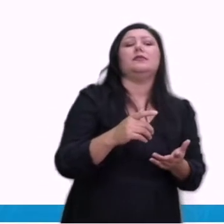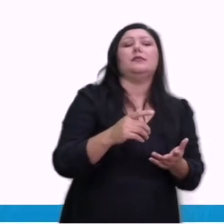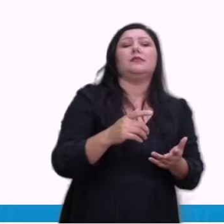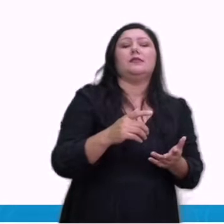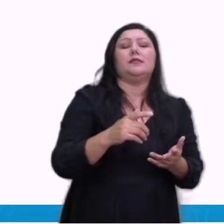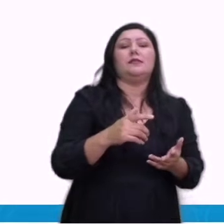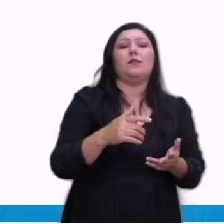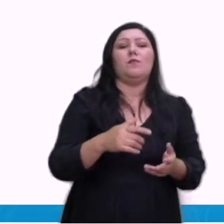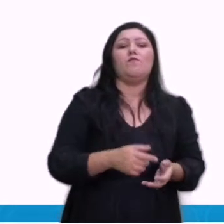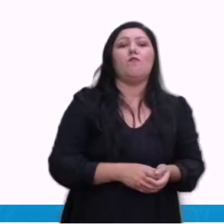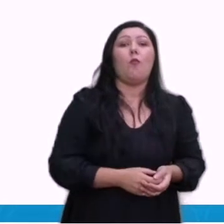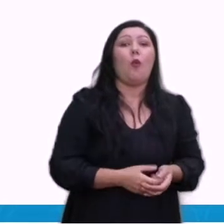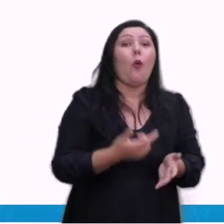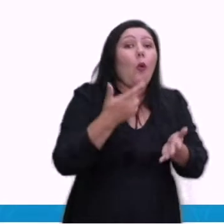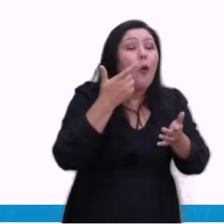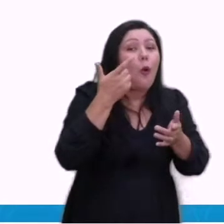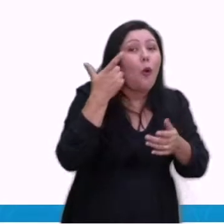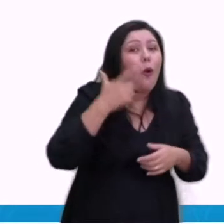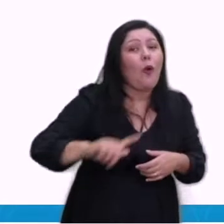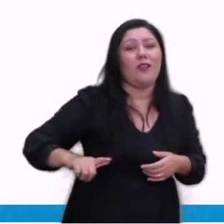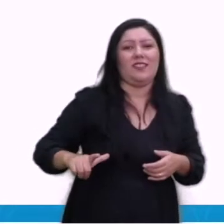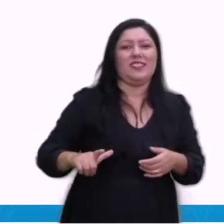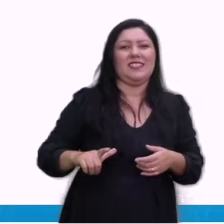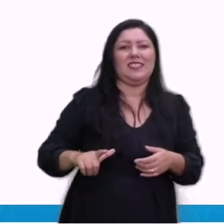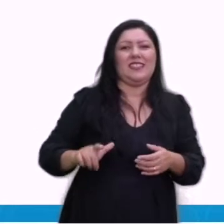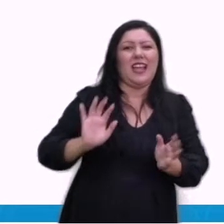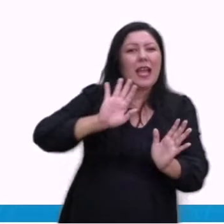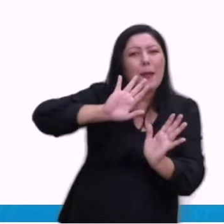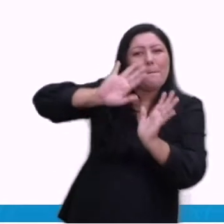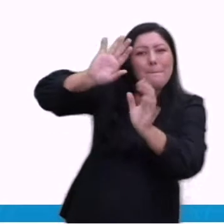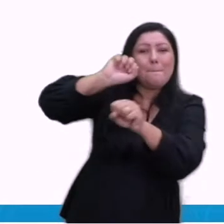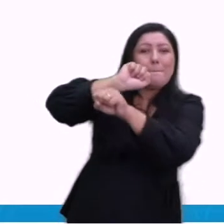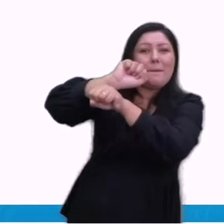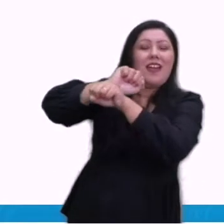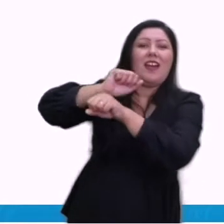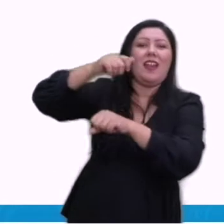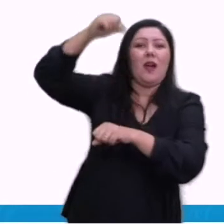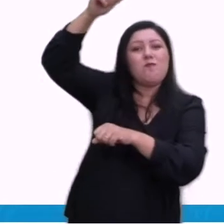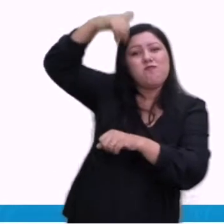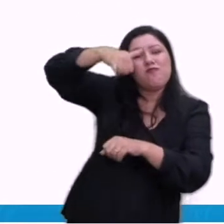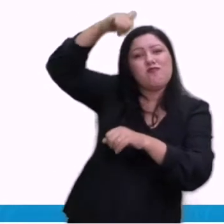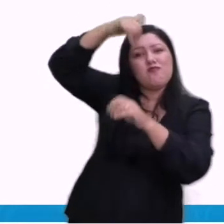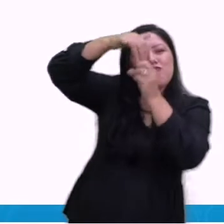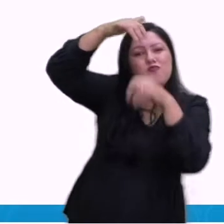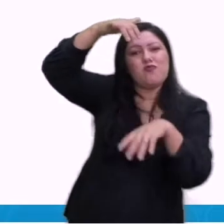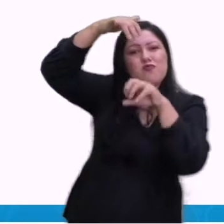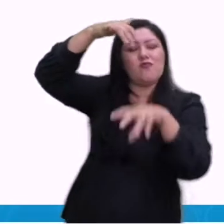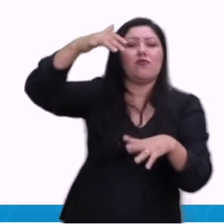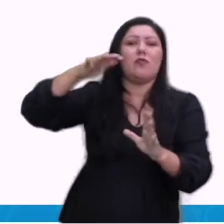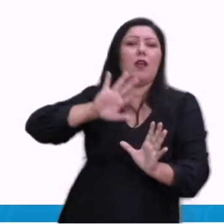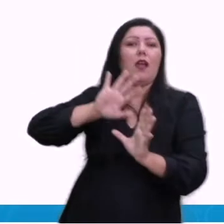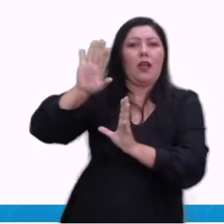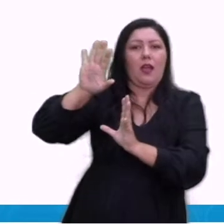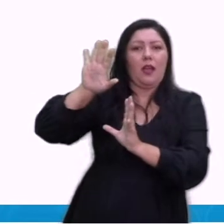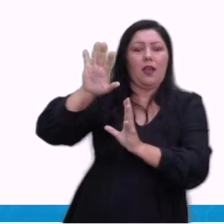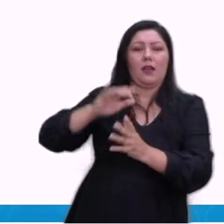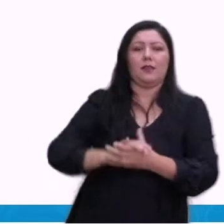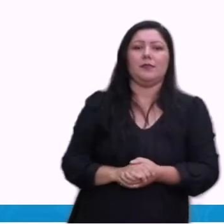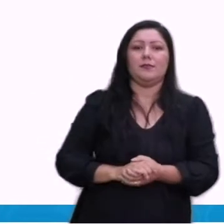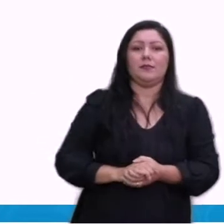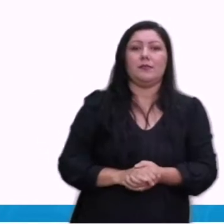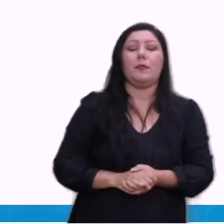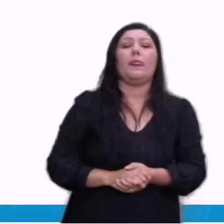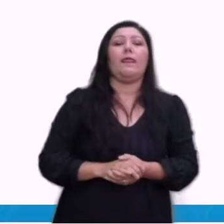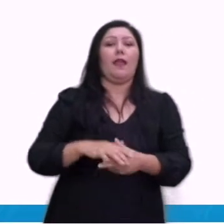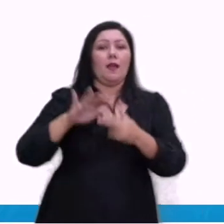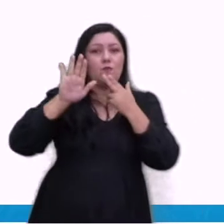consegue neutralizar o ataque e o governo da Grã-Bretanha ordenou incursões em solo